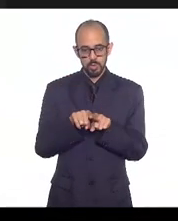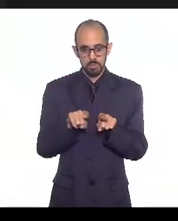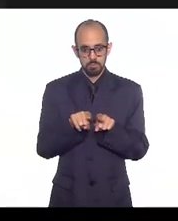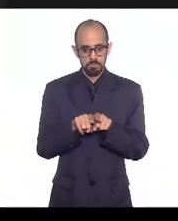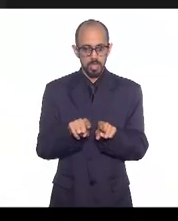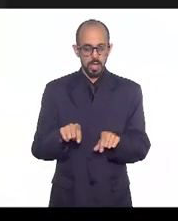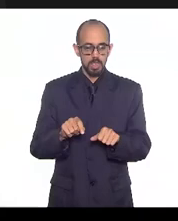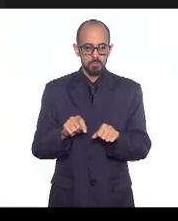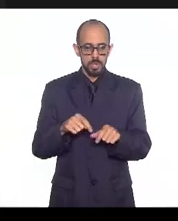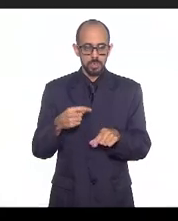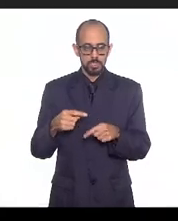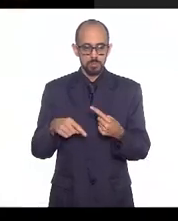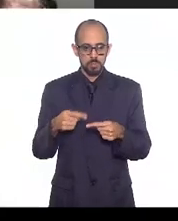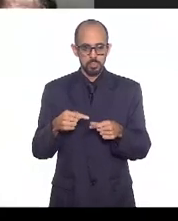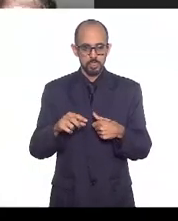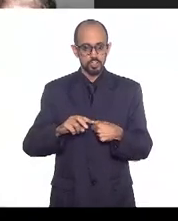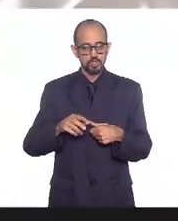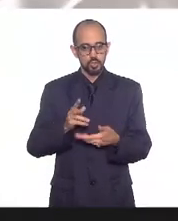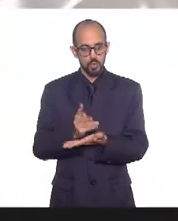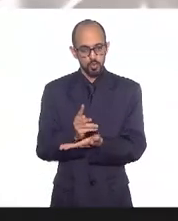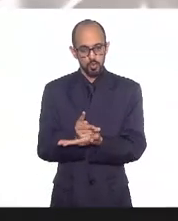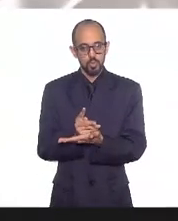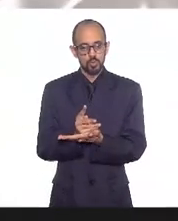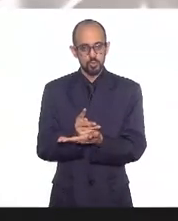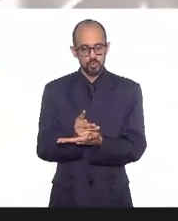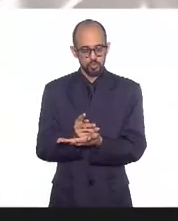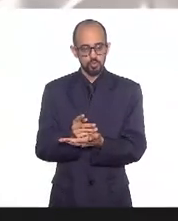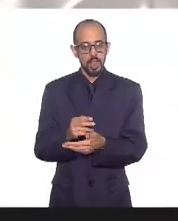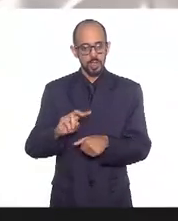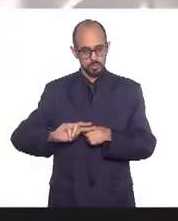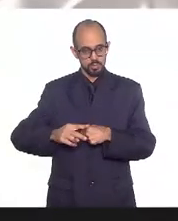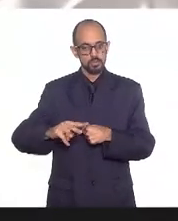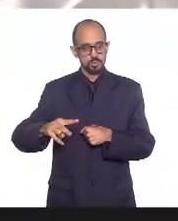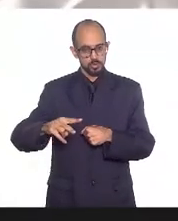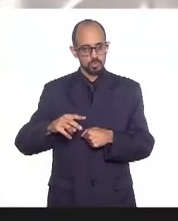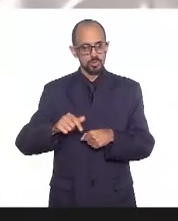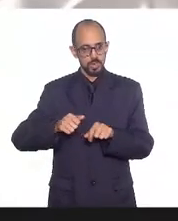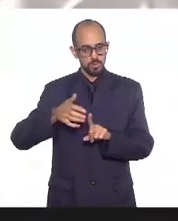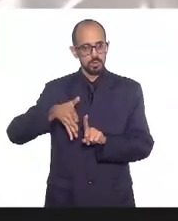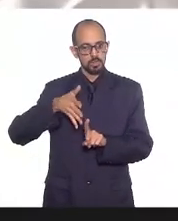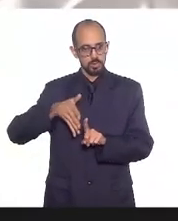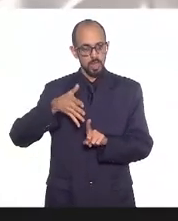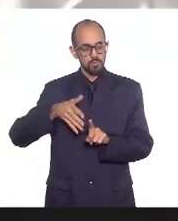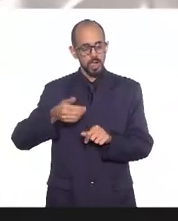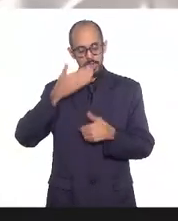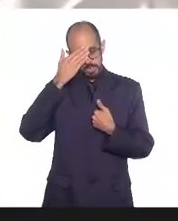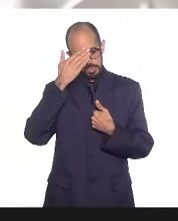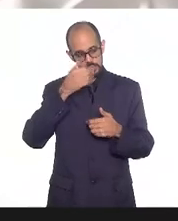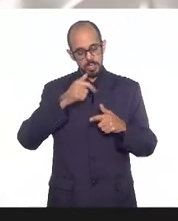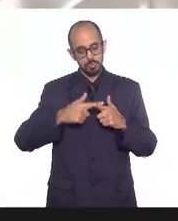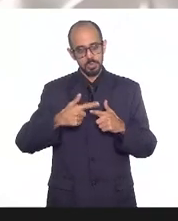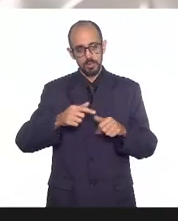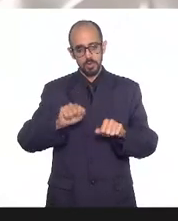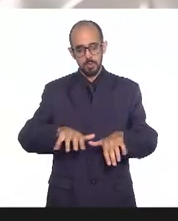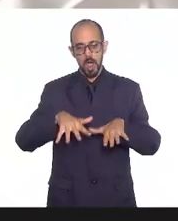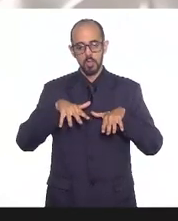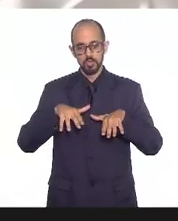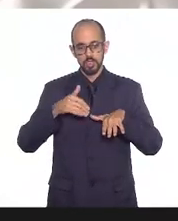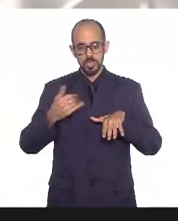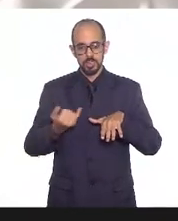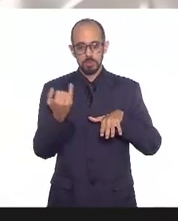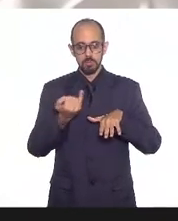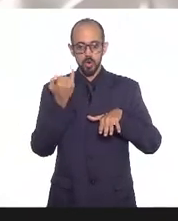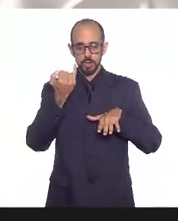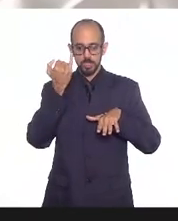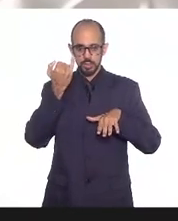encaminhamentos aqui agradecer que foi uma audiência muito importante eu quero